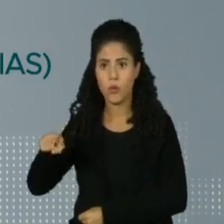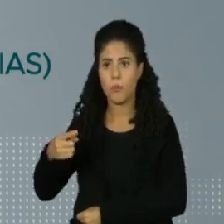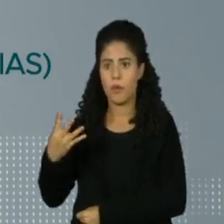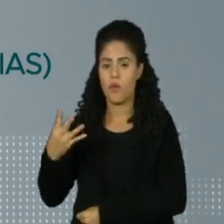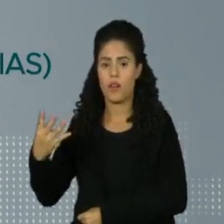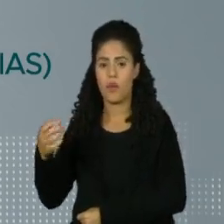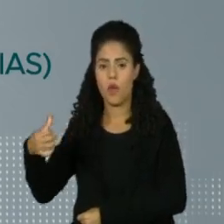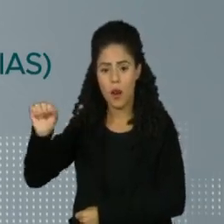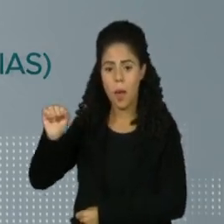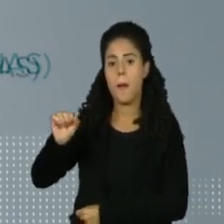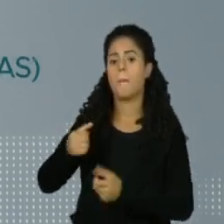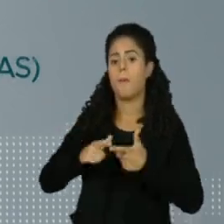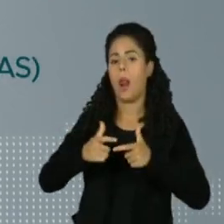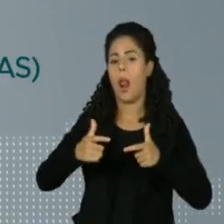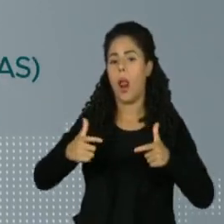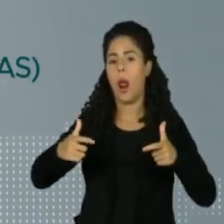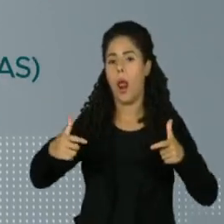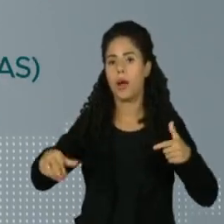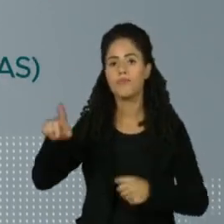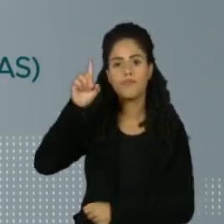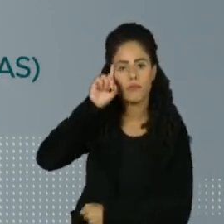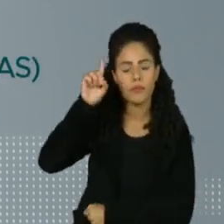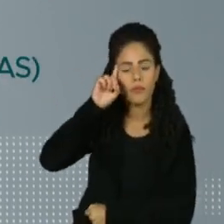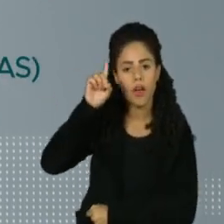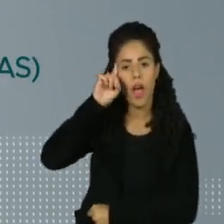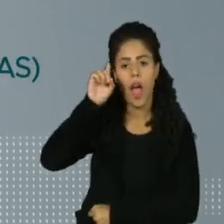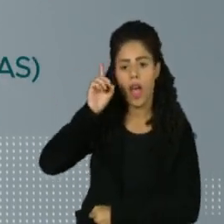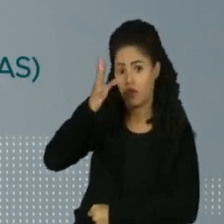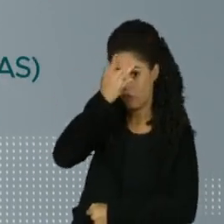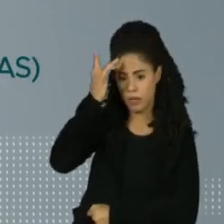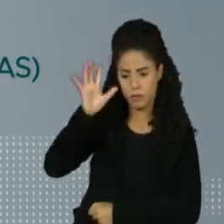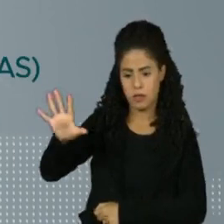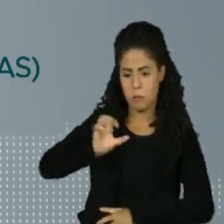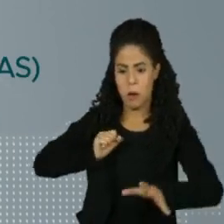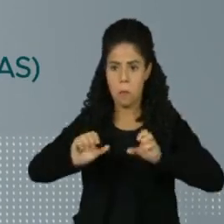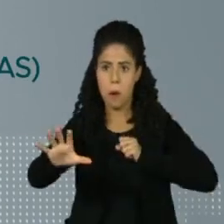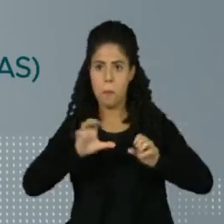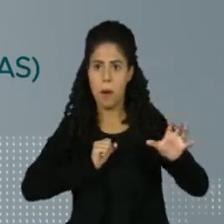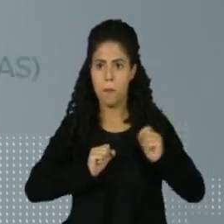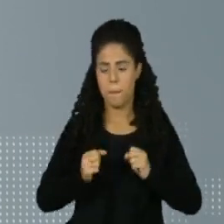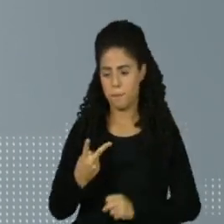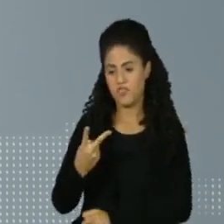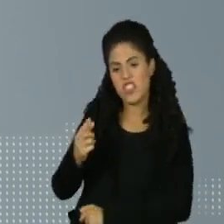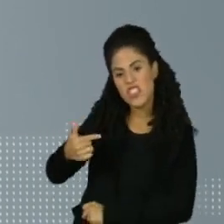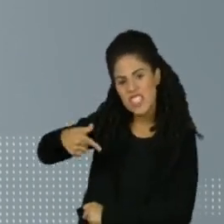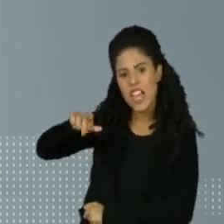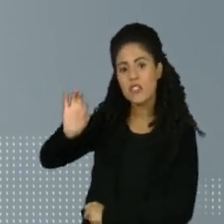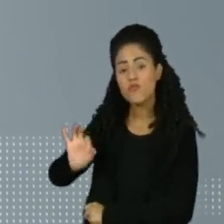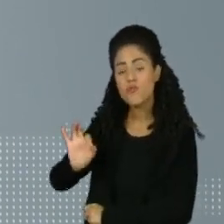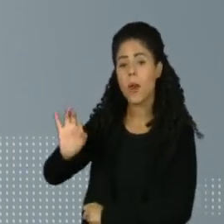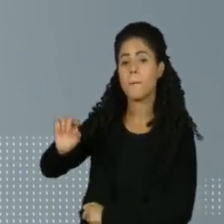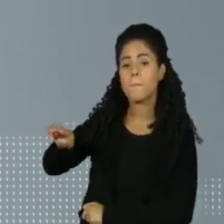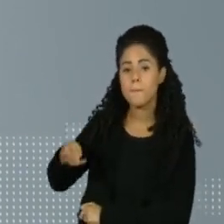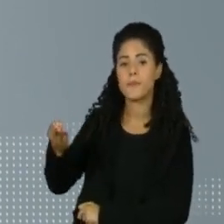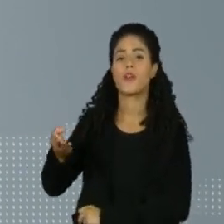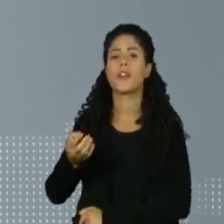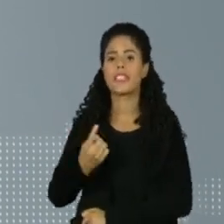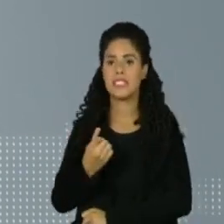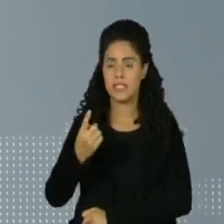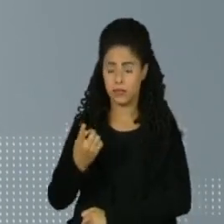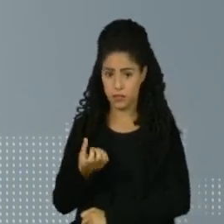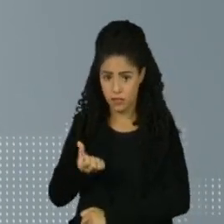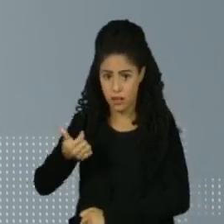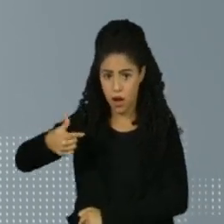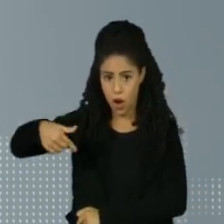registrando aumento na média diária. O número de infectados se aproxima de 27 milhões e 500 mil. São mais de 169 milhões